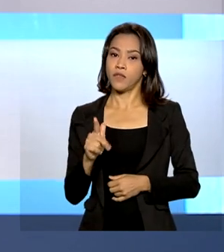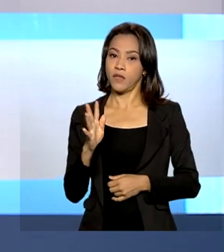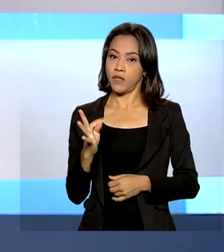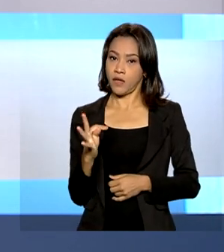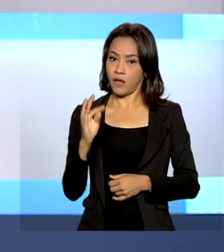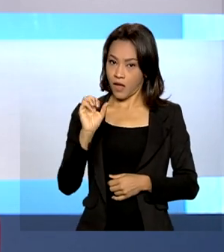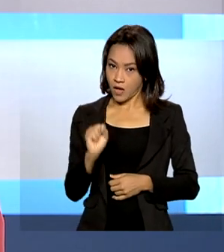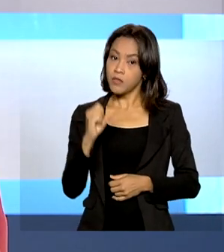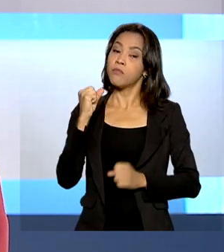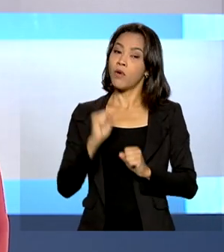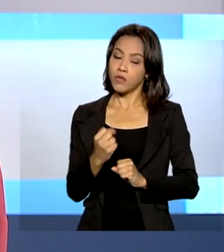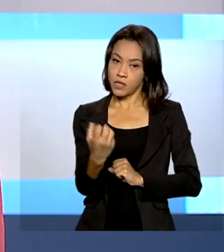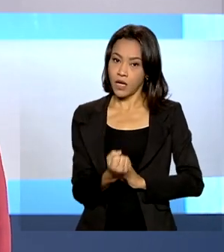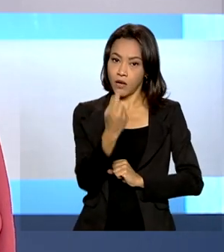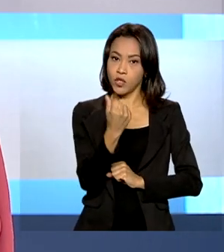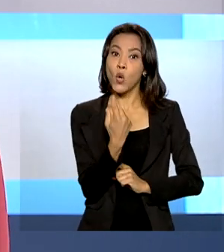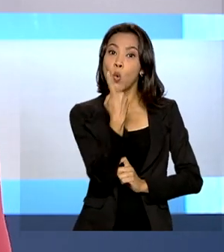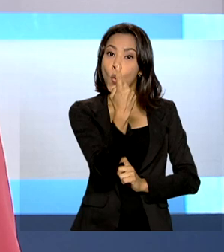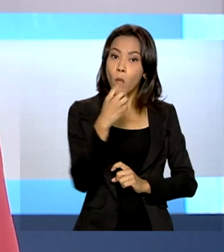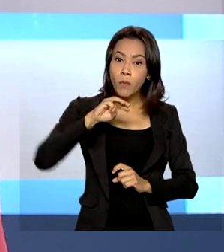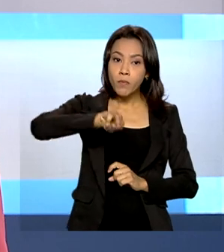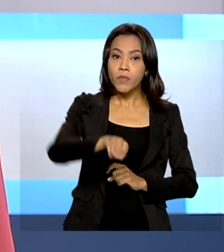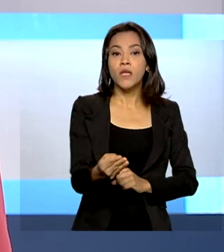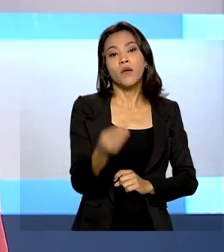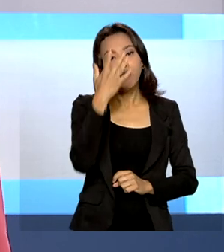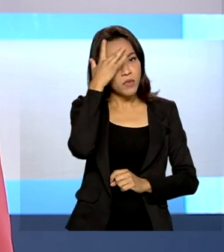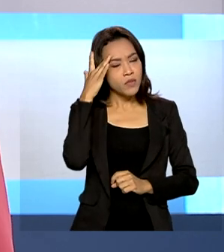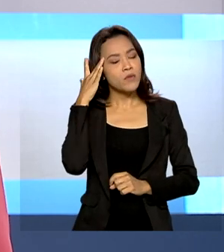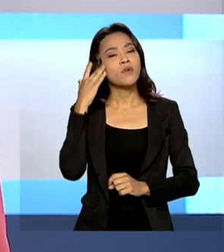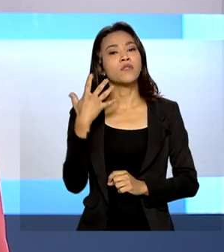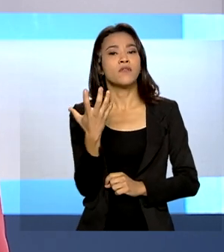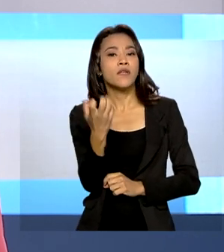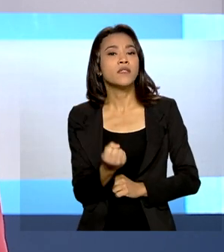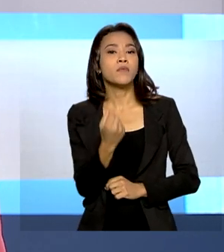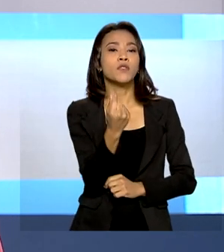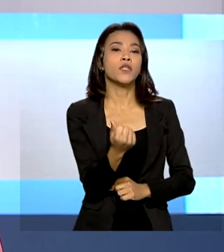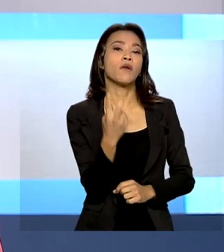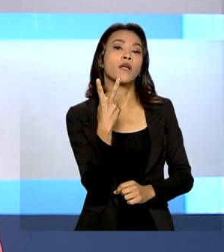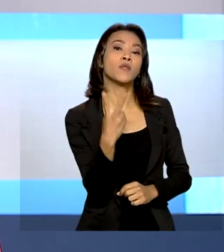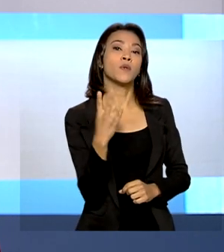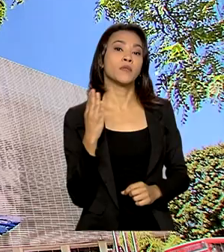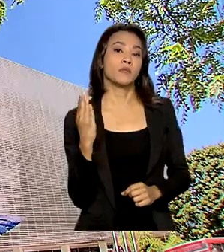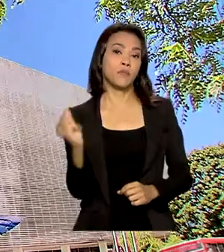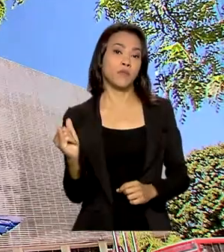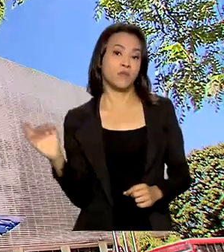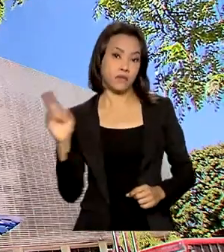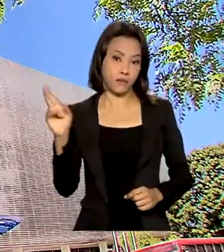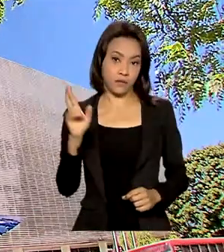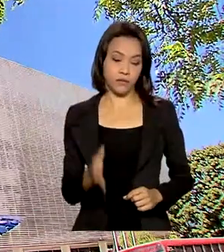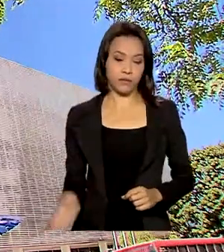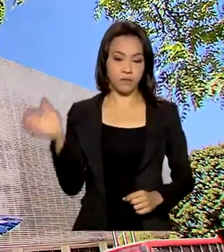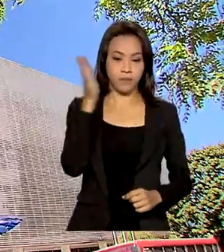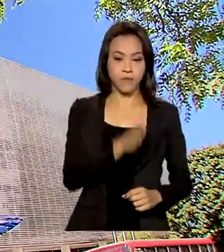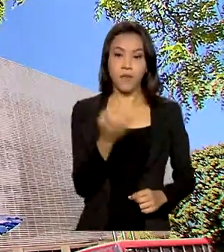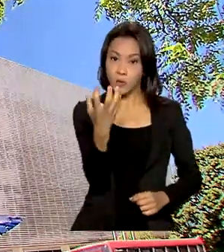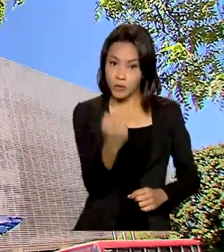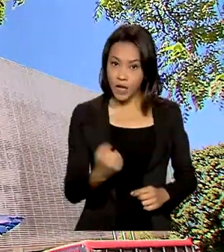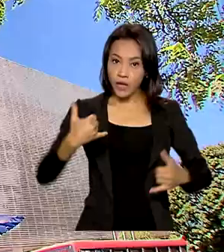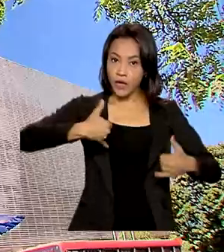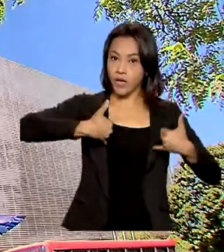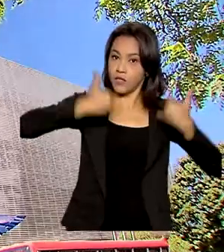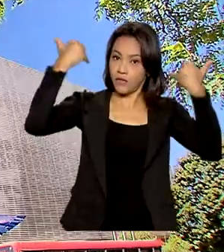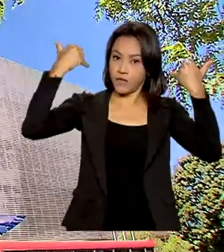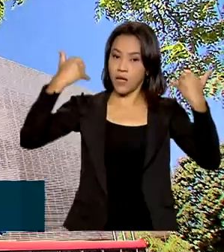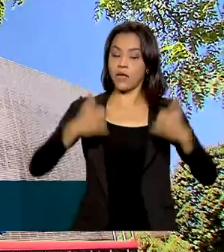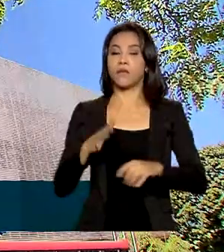Mais de um milhão de pessoas recebem neste mês um valor superior a dois bilhões de reais. O saque aniversário do